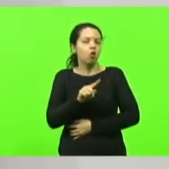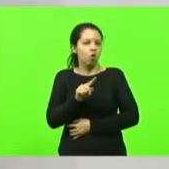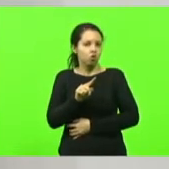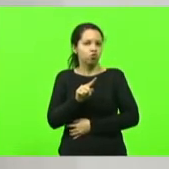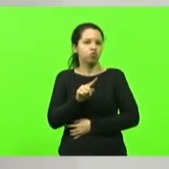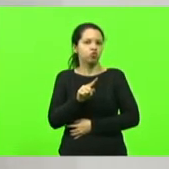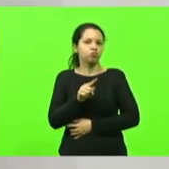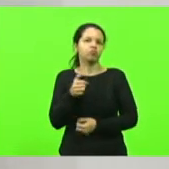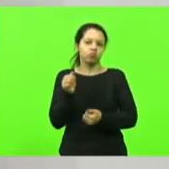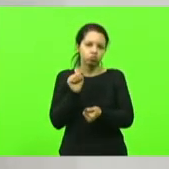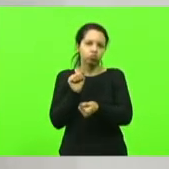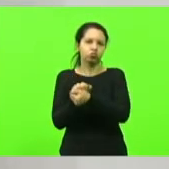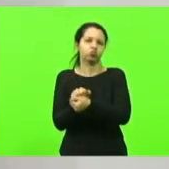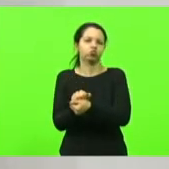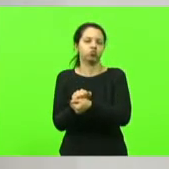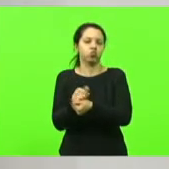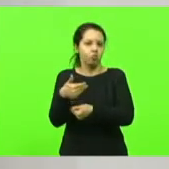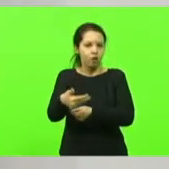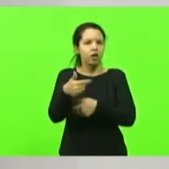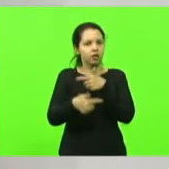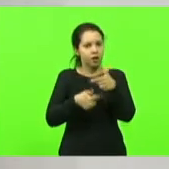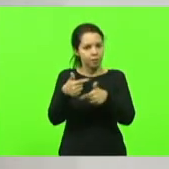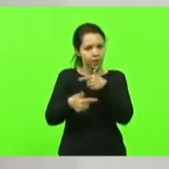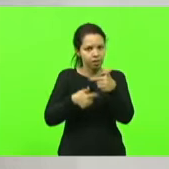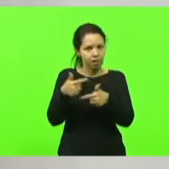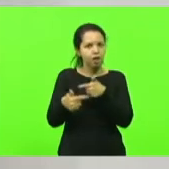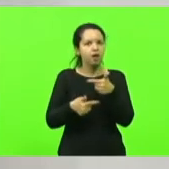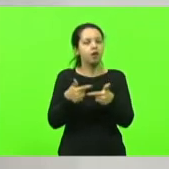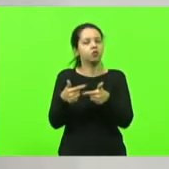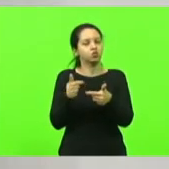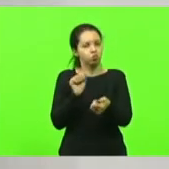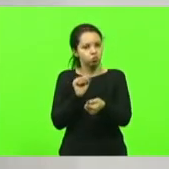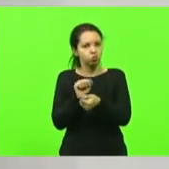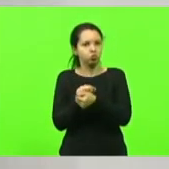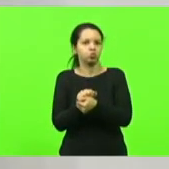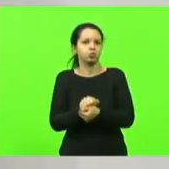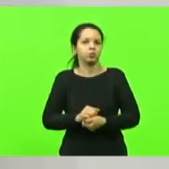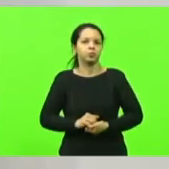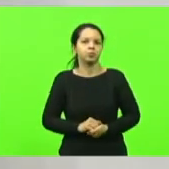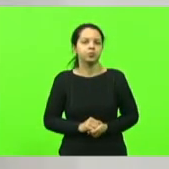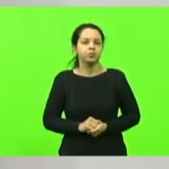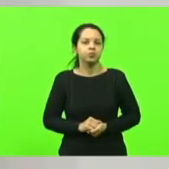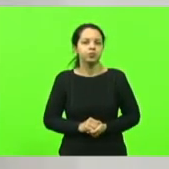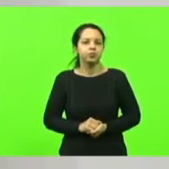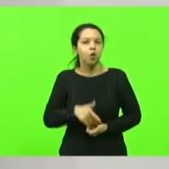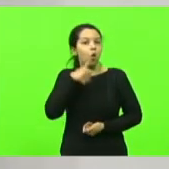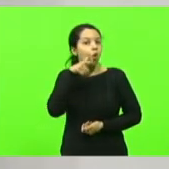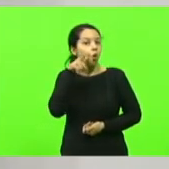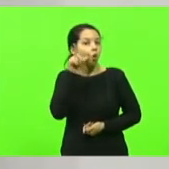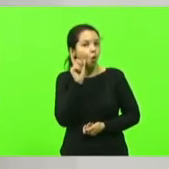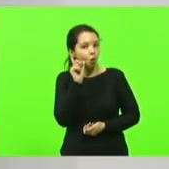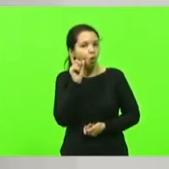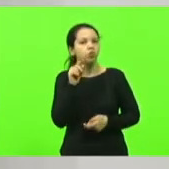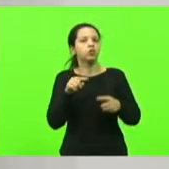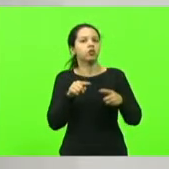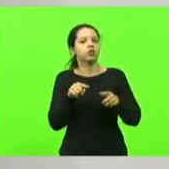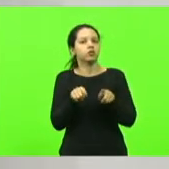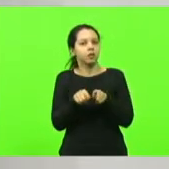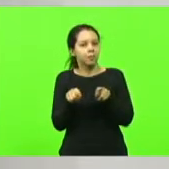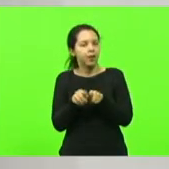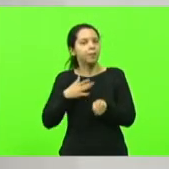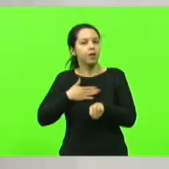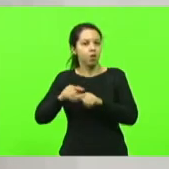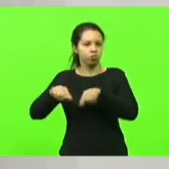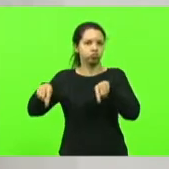estaremos trabalhando essa questão. Ontem, nós recebemos em gabinete também a prefeita